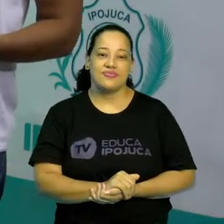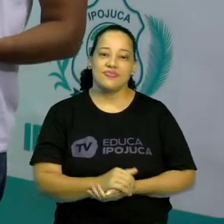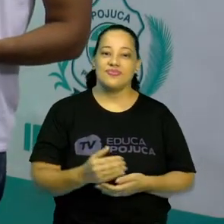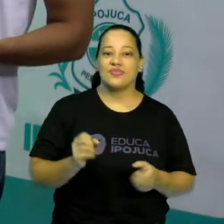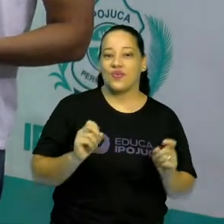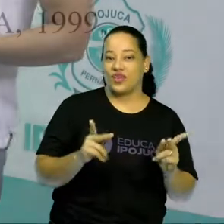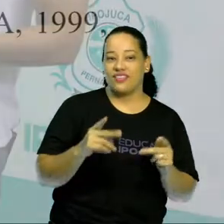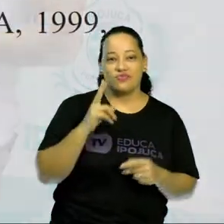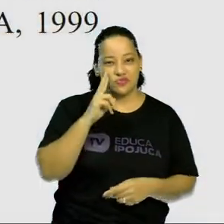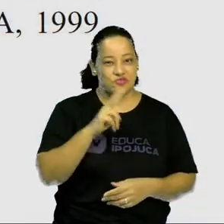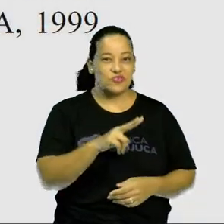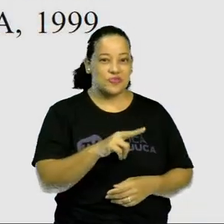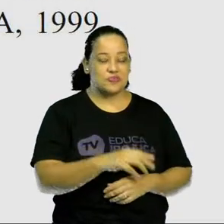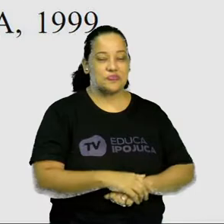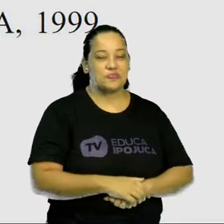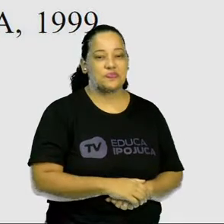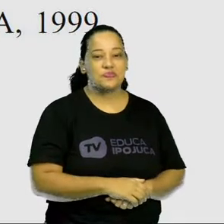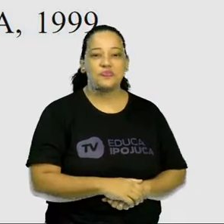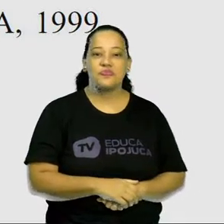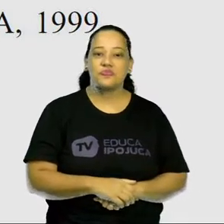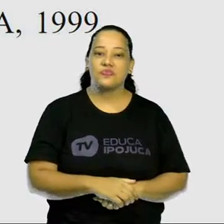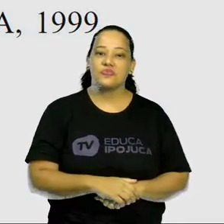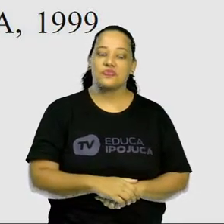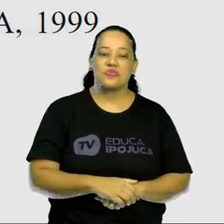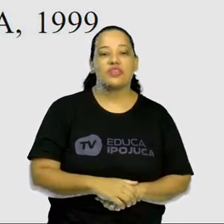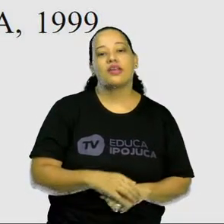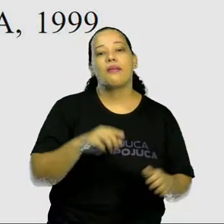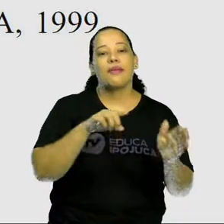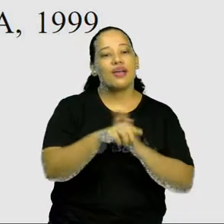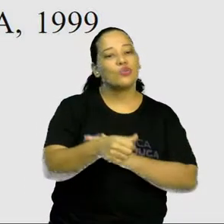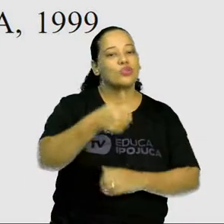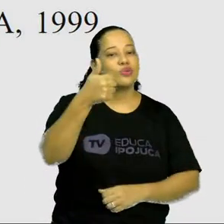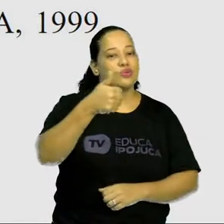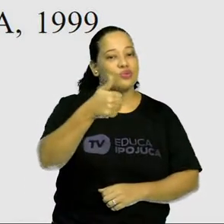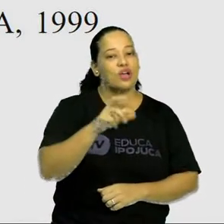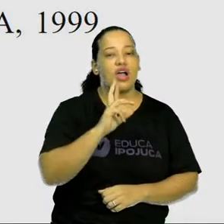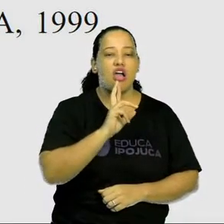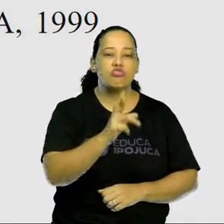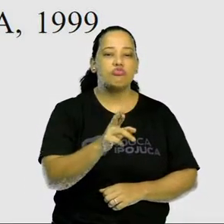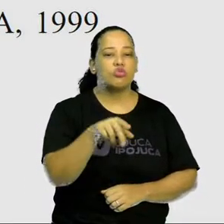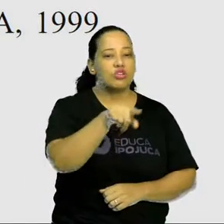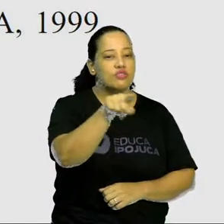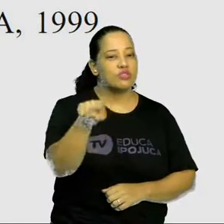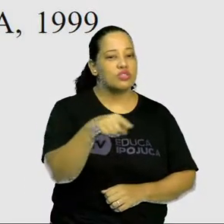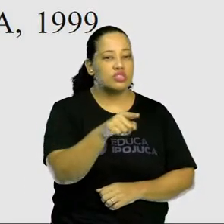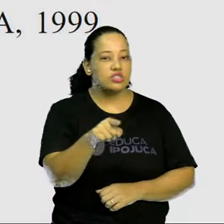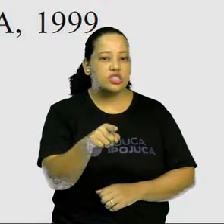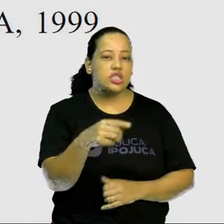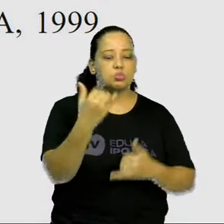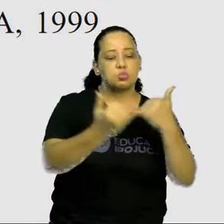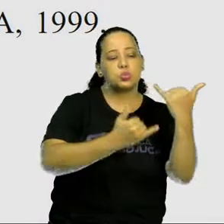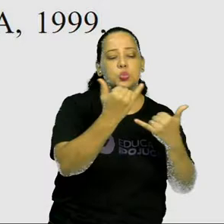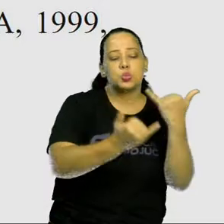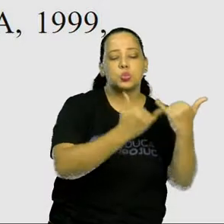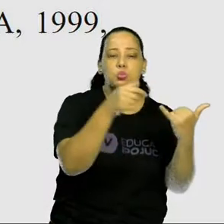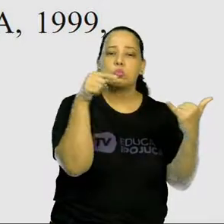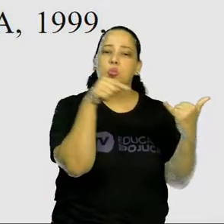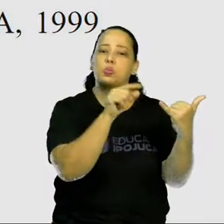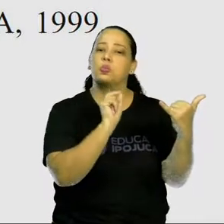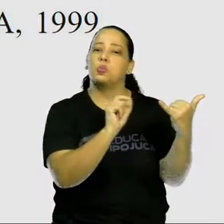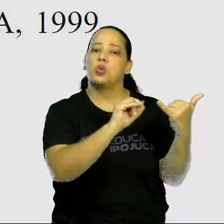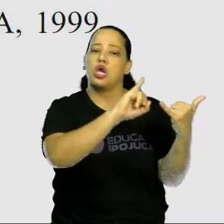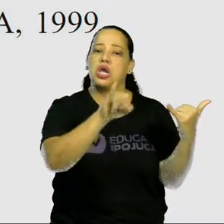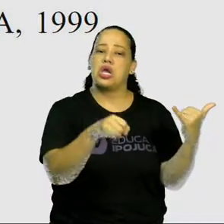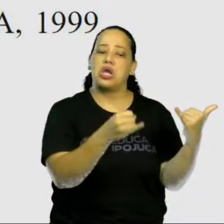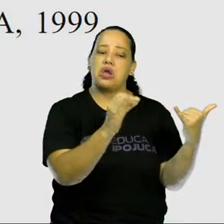Então vamos lá. Primeira pergunta, responda com suas palavras o que é jogo. Jogo